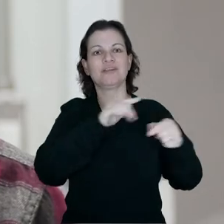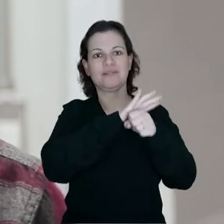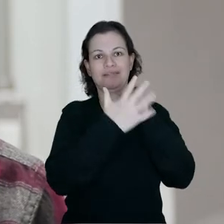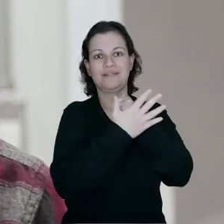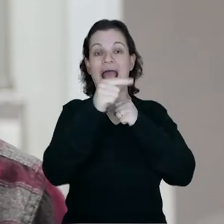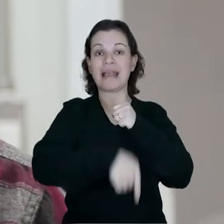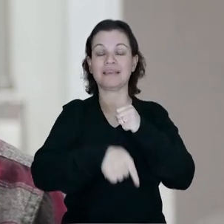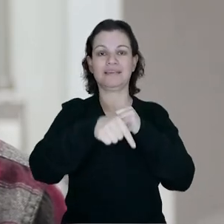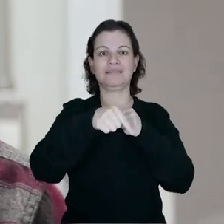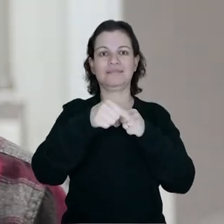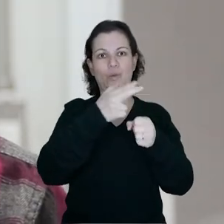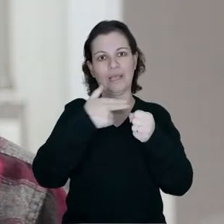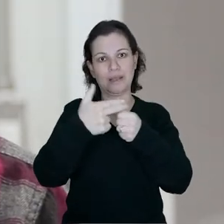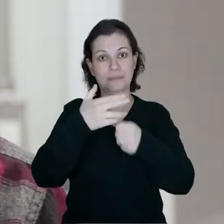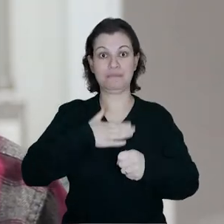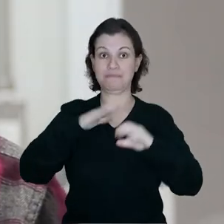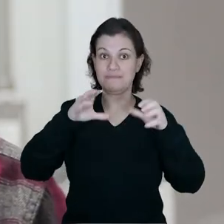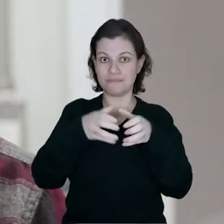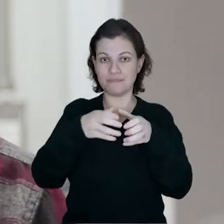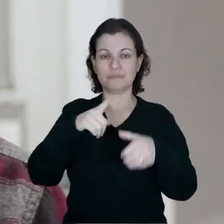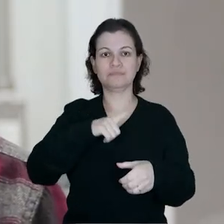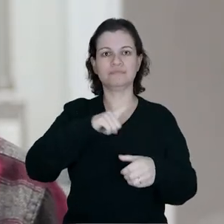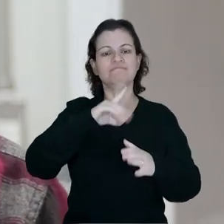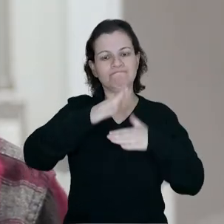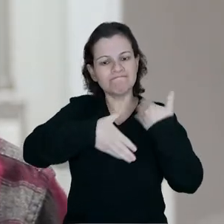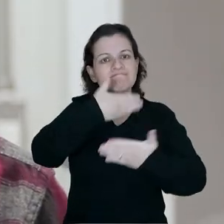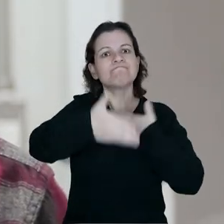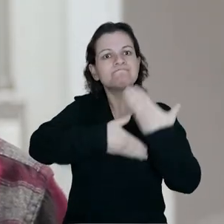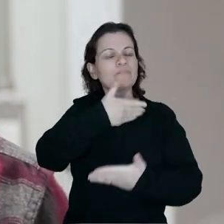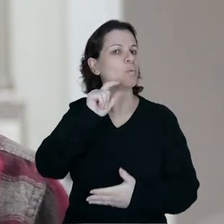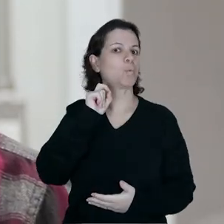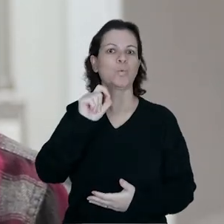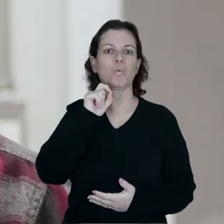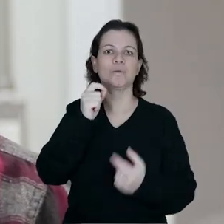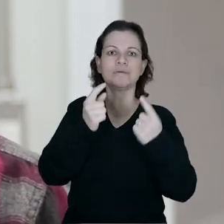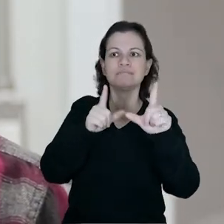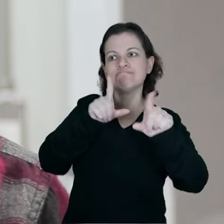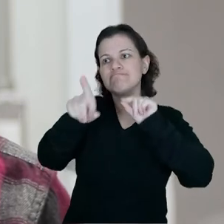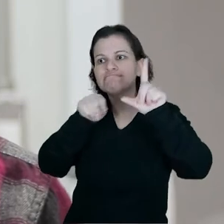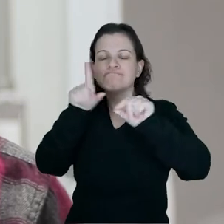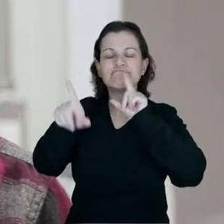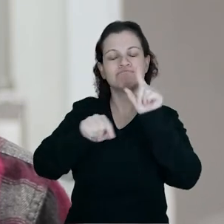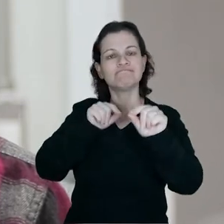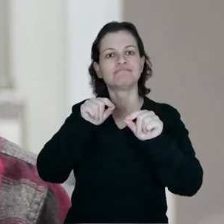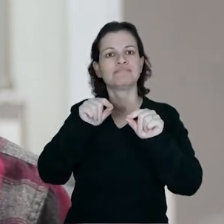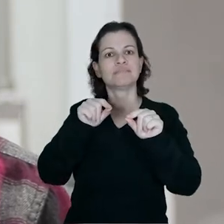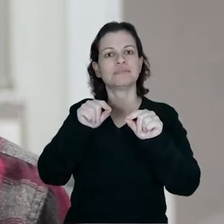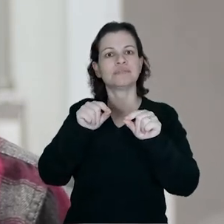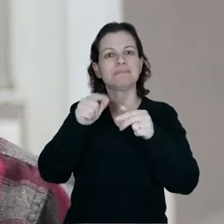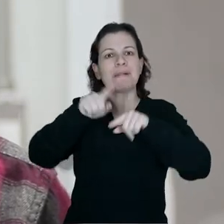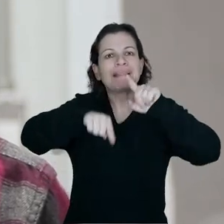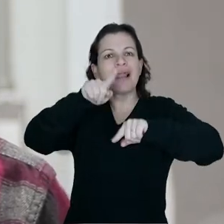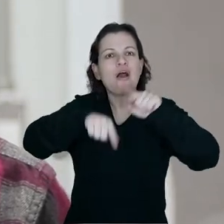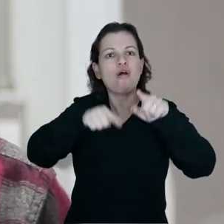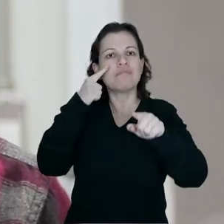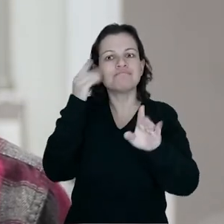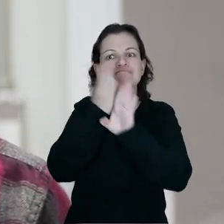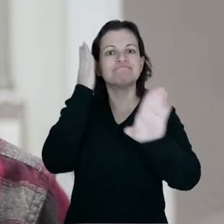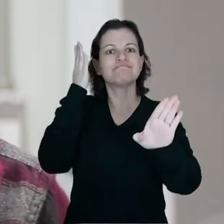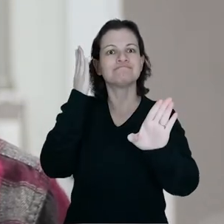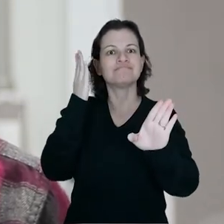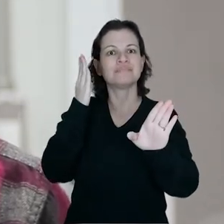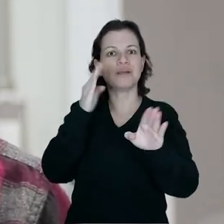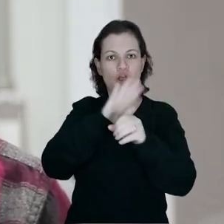-19 aqui da Unicamp. Em equipe, nós estamos desenvolvendo alternativas para os insumos para fazer